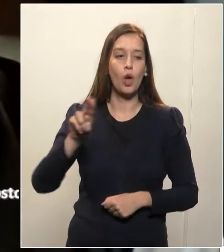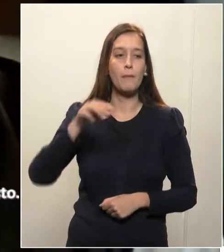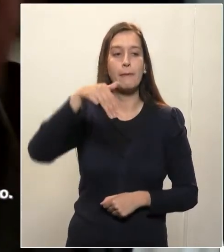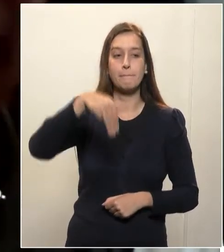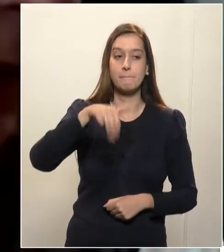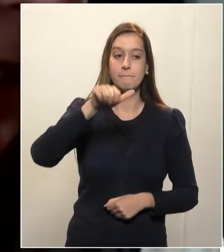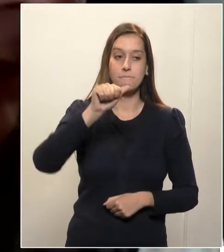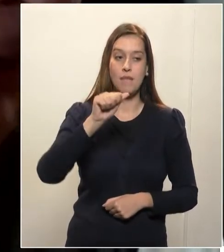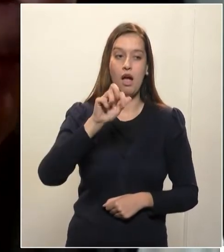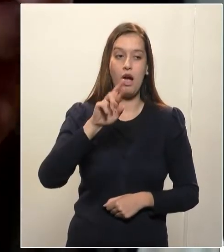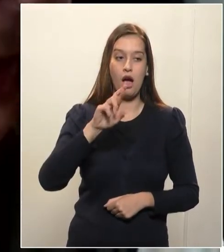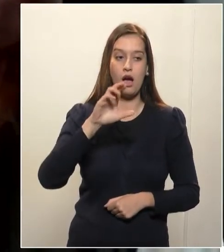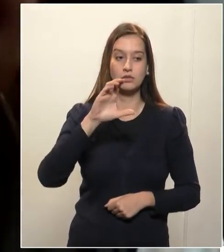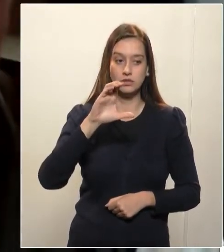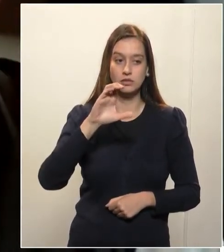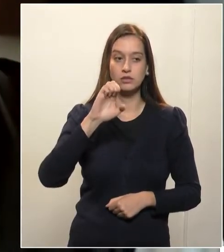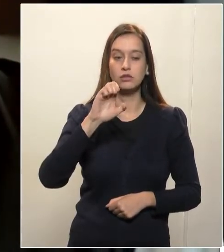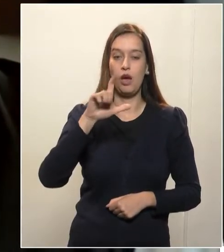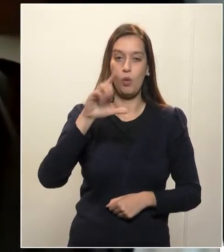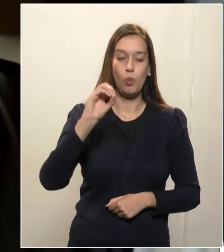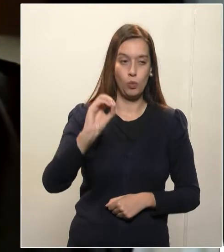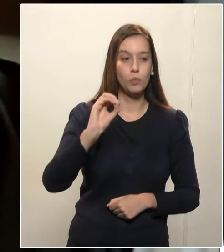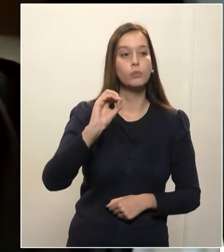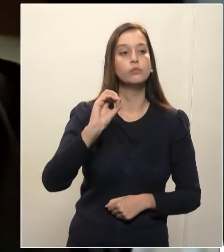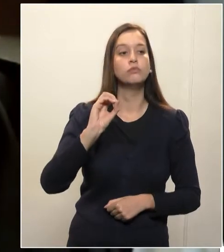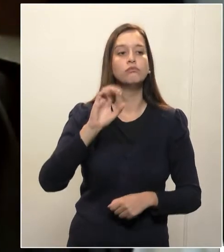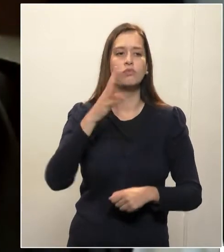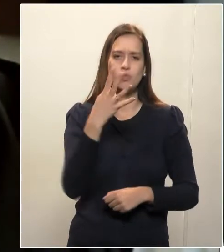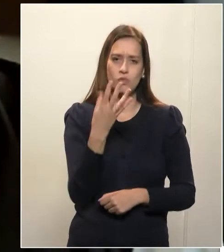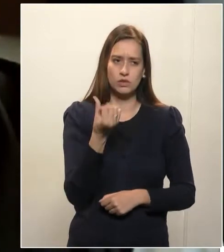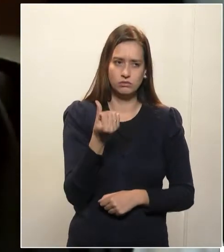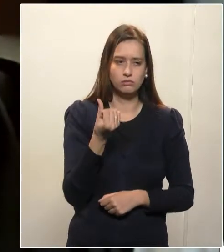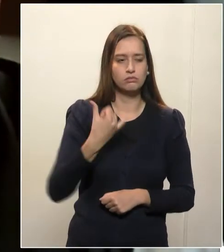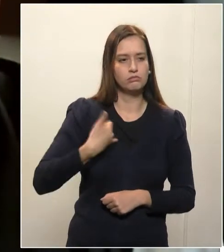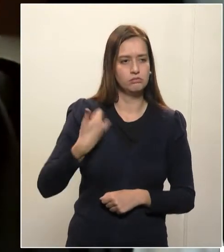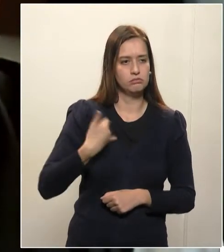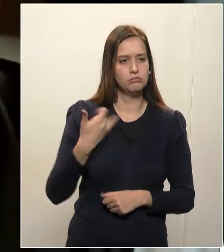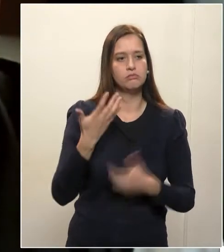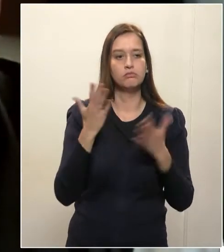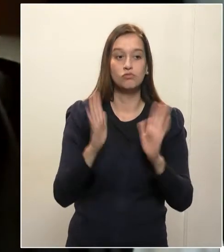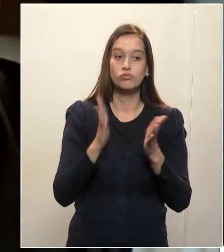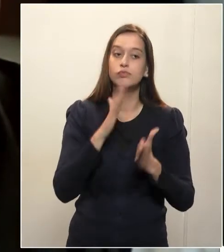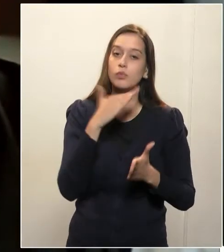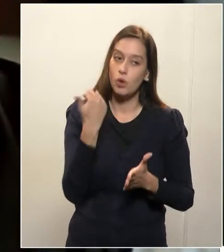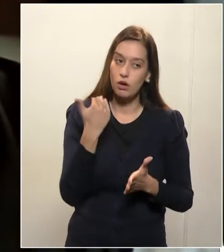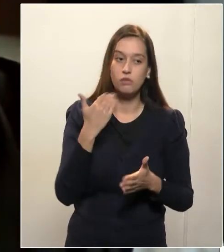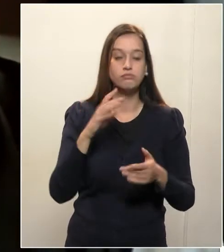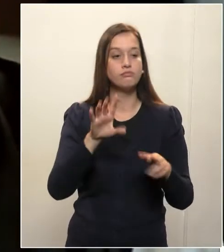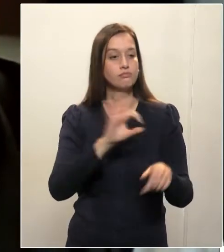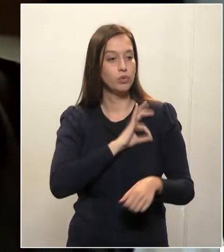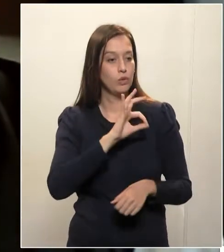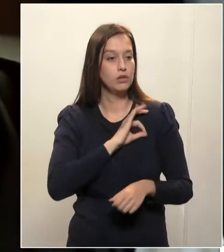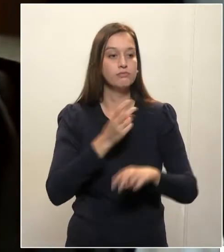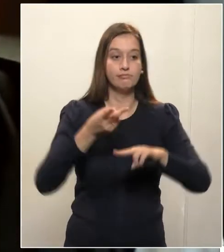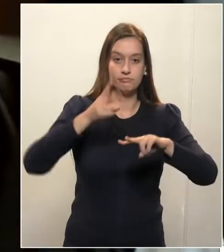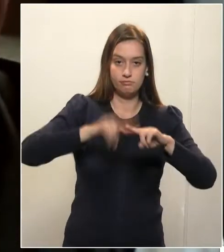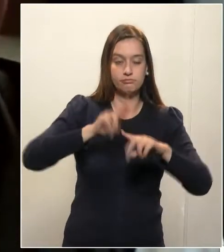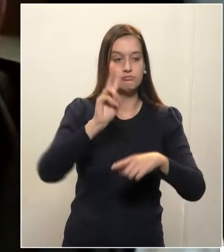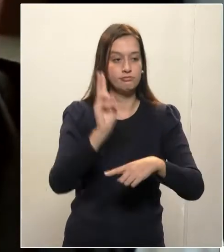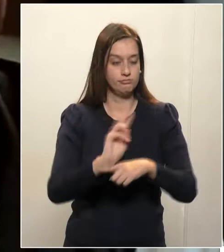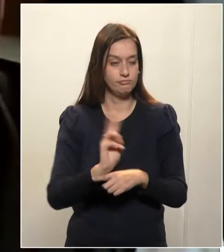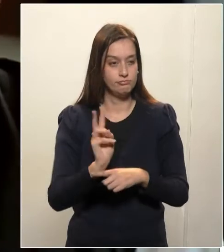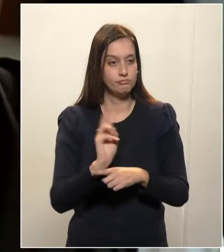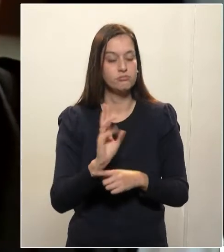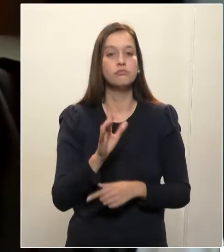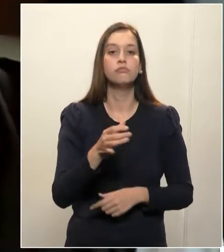43 anos de idade, que deixa a esposa e três filhos. Muito triste mais esse fato aí. E eu